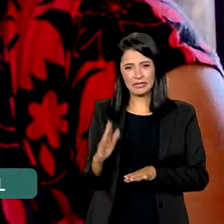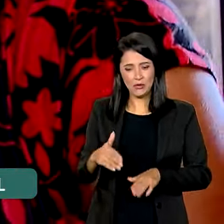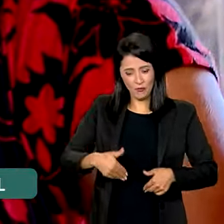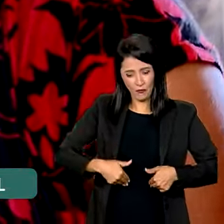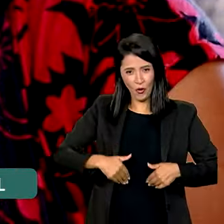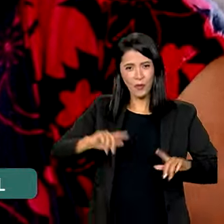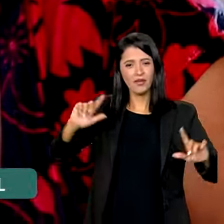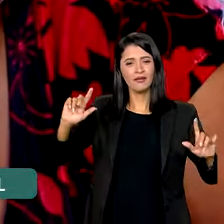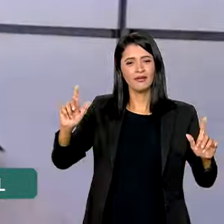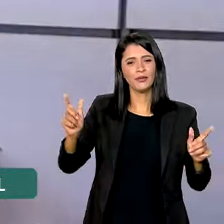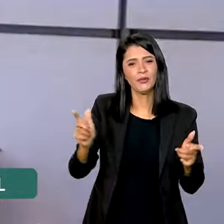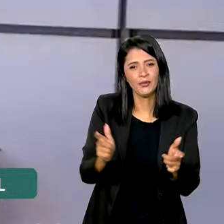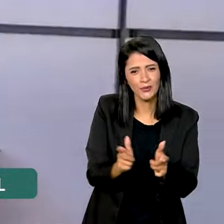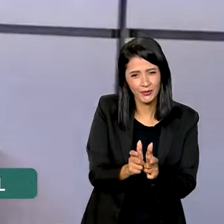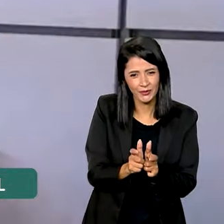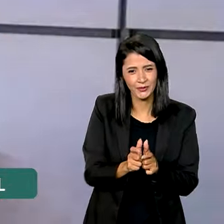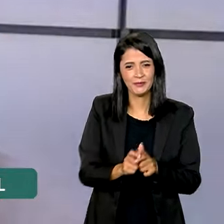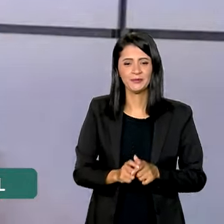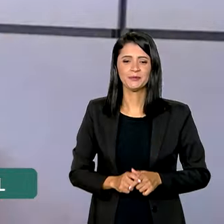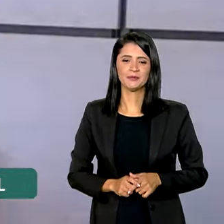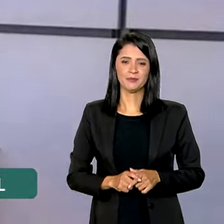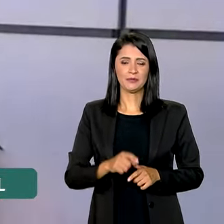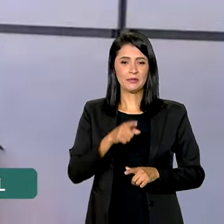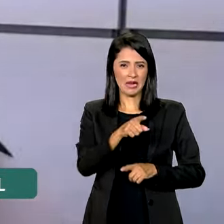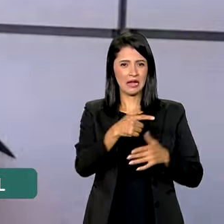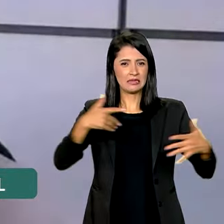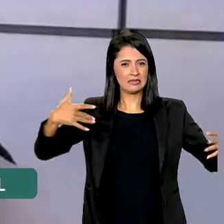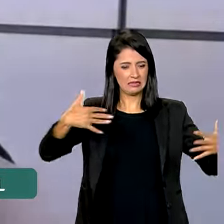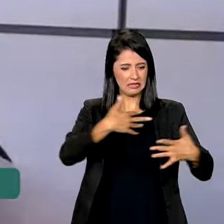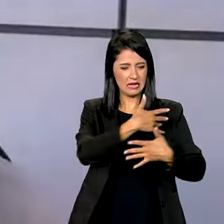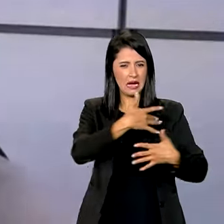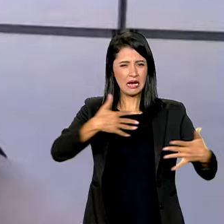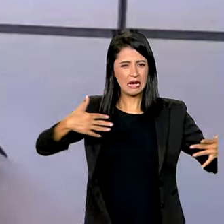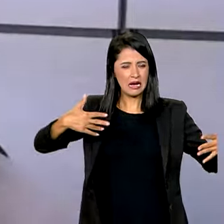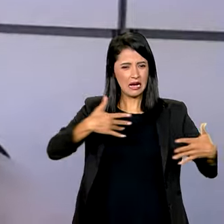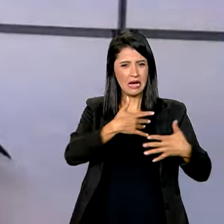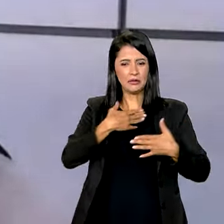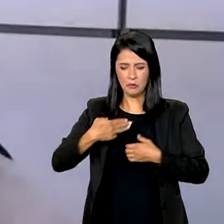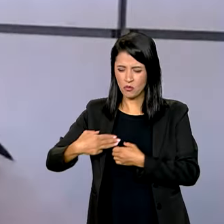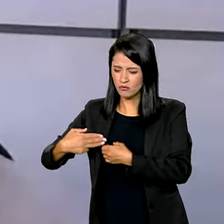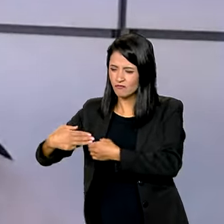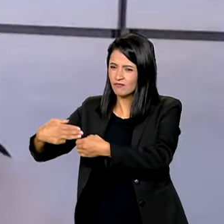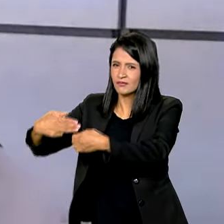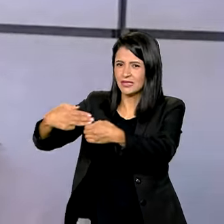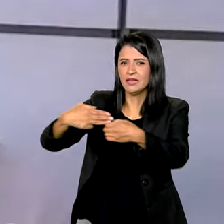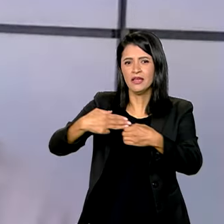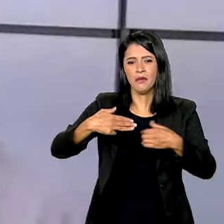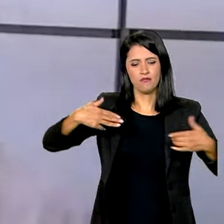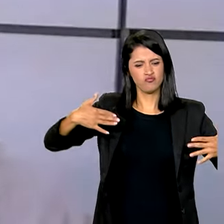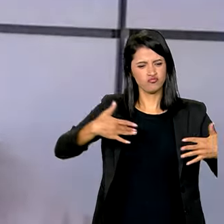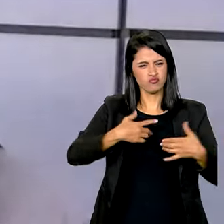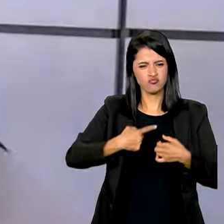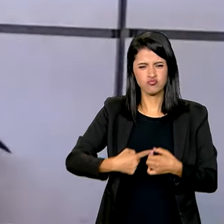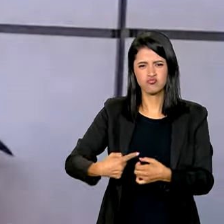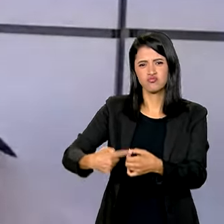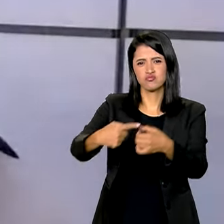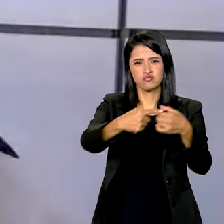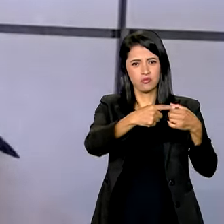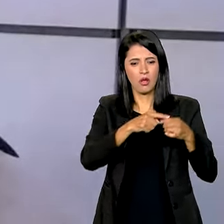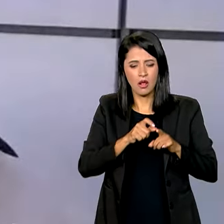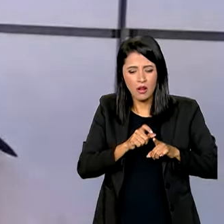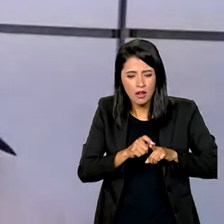do mapa da fome. Especialmente nas grandes cidades, nos grandes municípios, nas metrópoles e nas